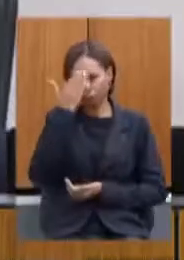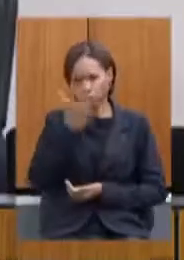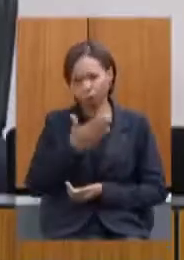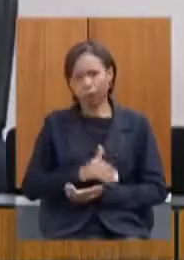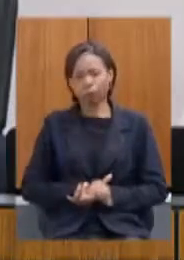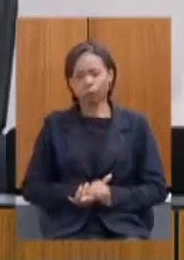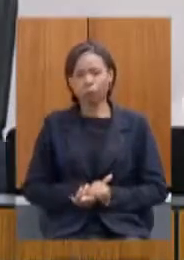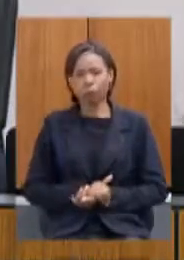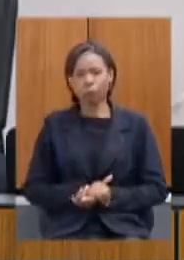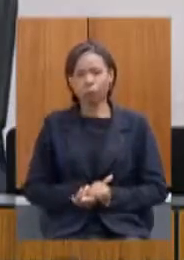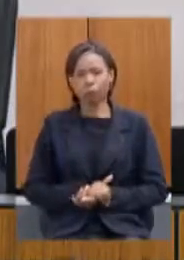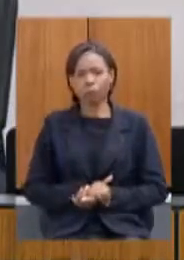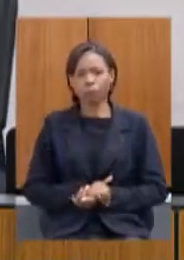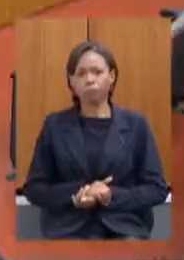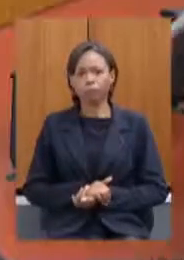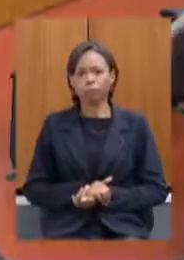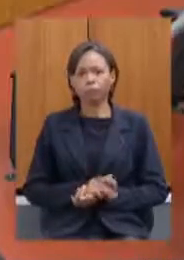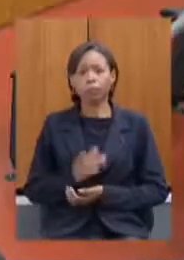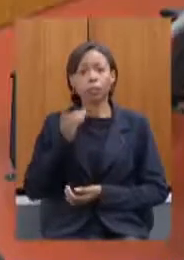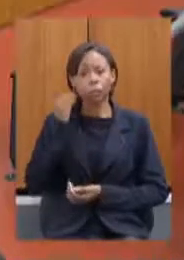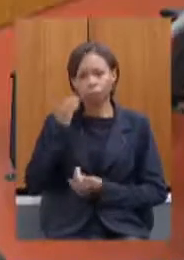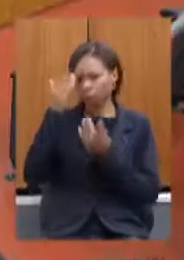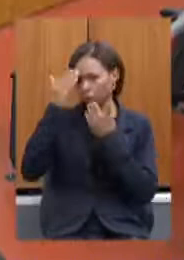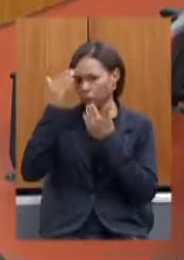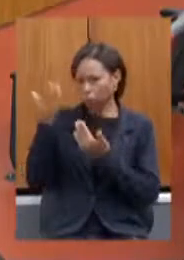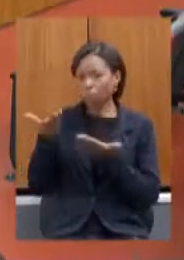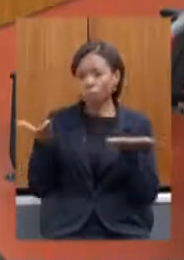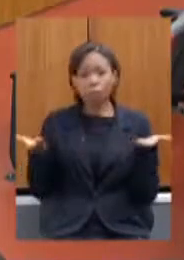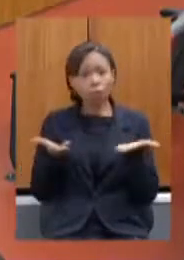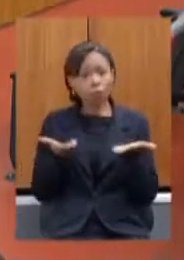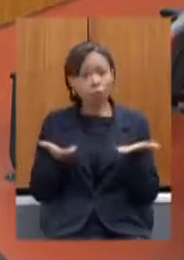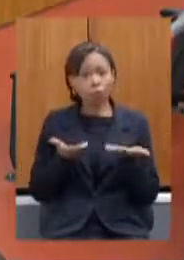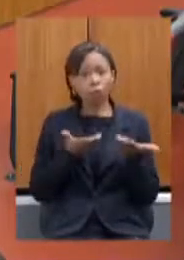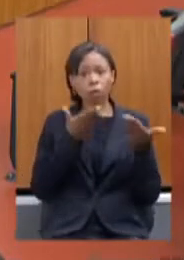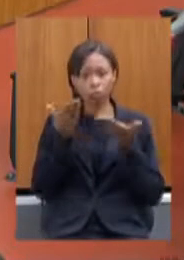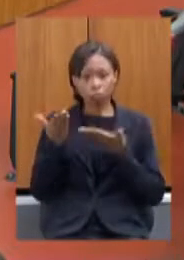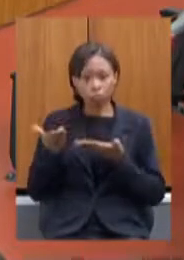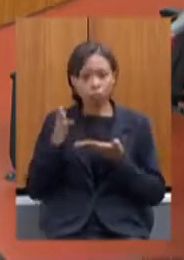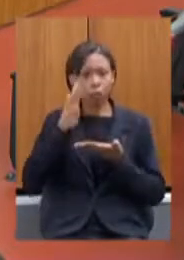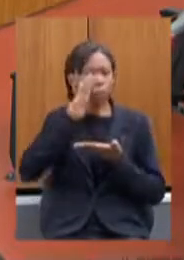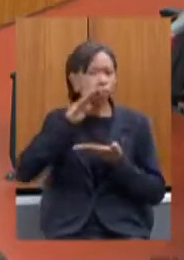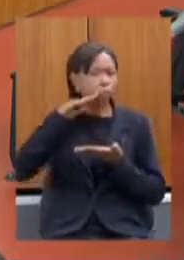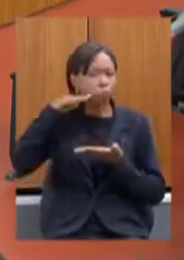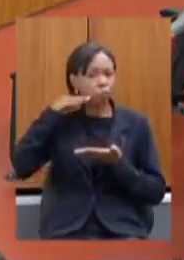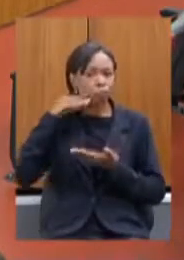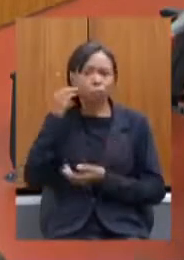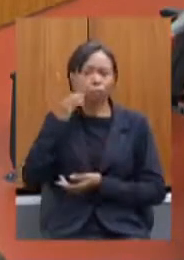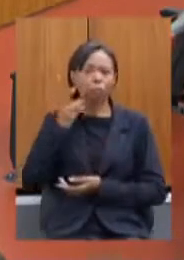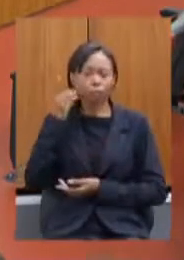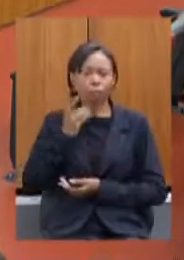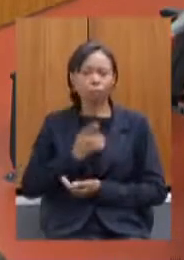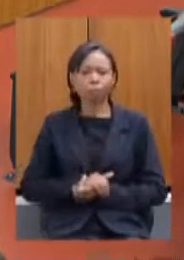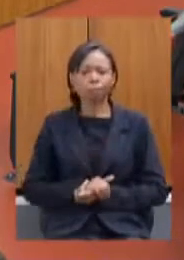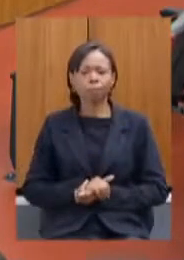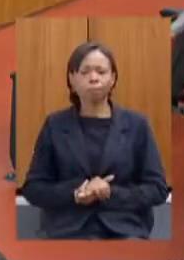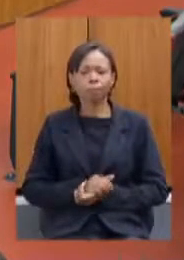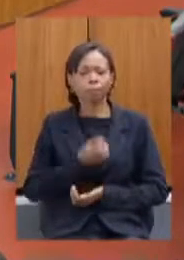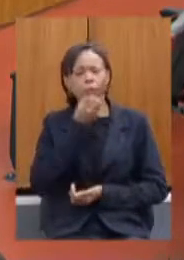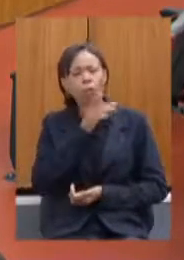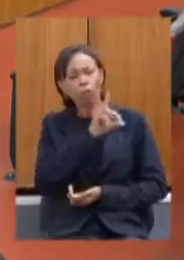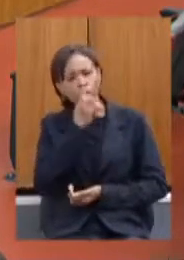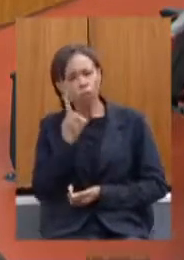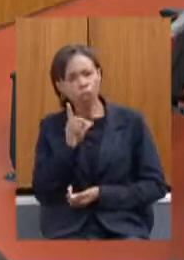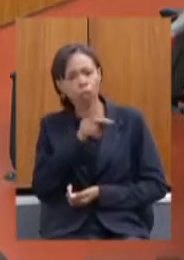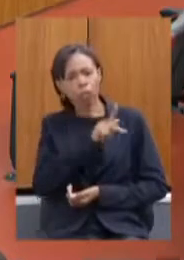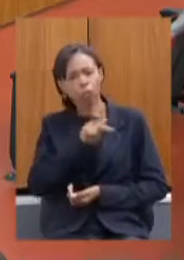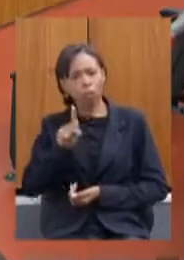muito obrigado deputada passo a fala agora deputada Beatriz Serqueira bom dia presidente bom dia aos